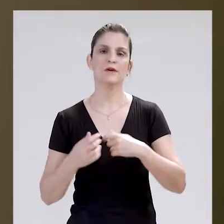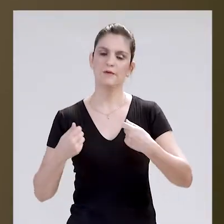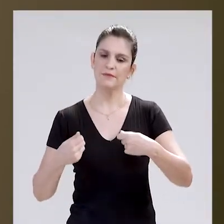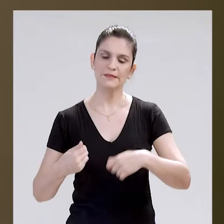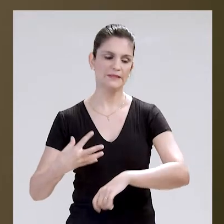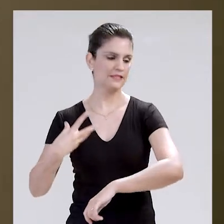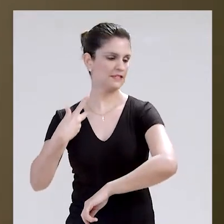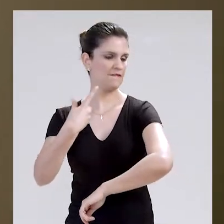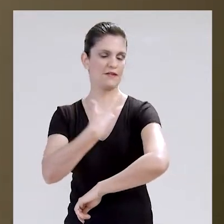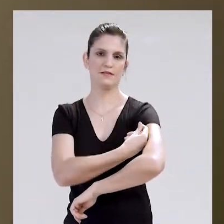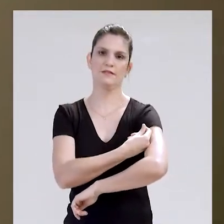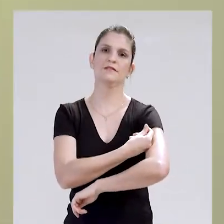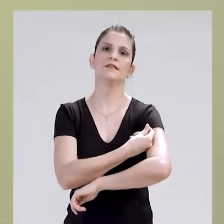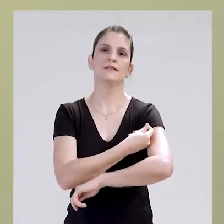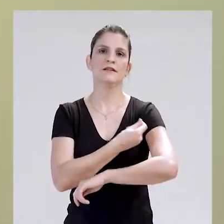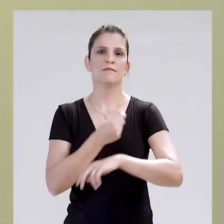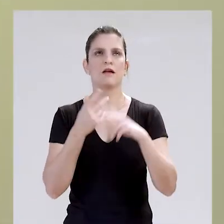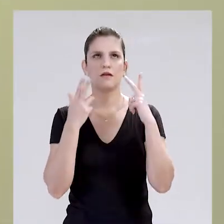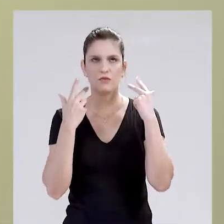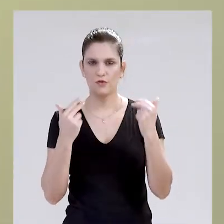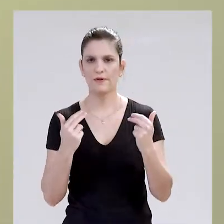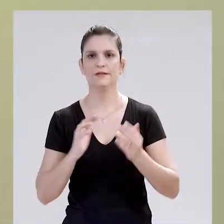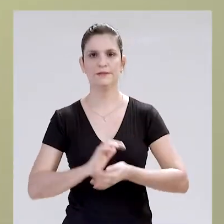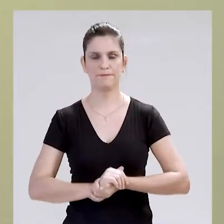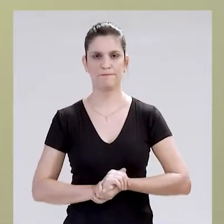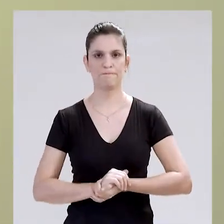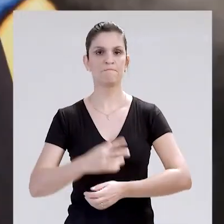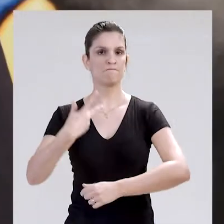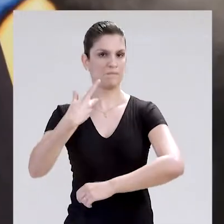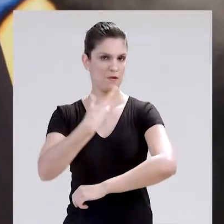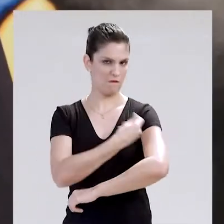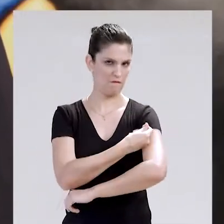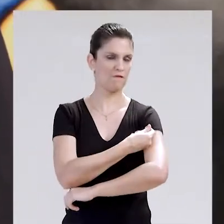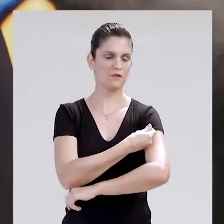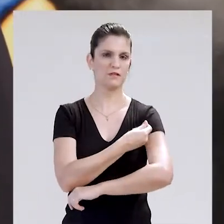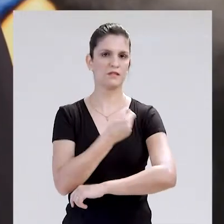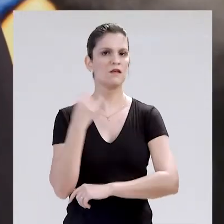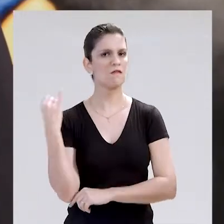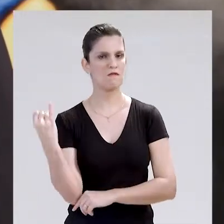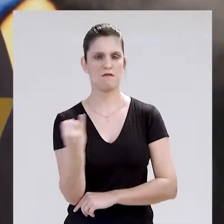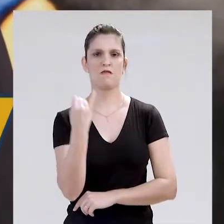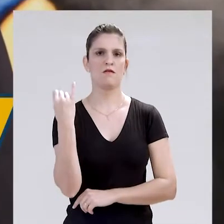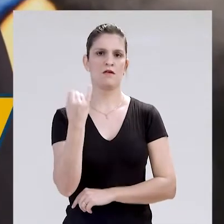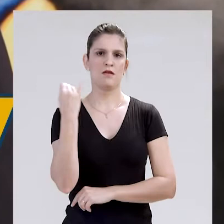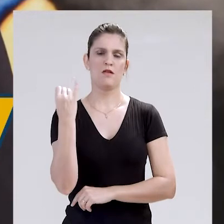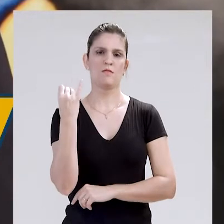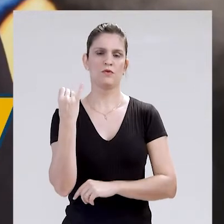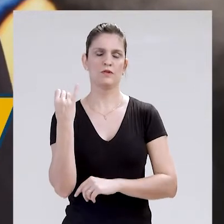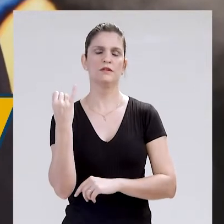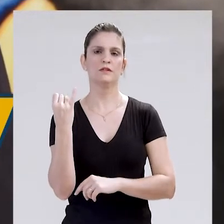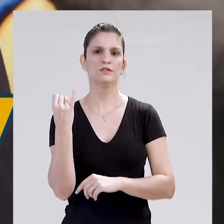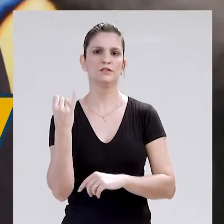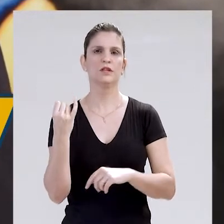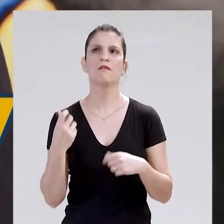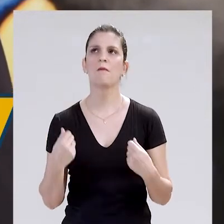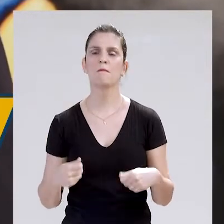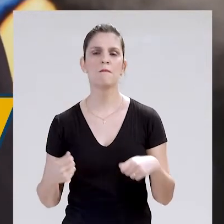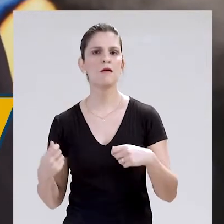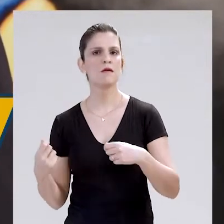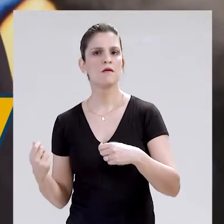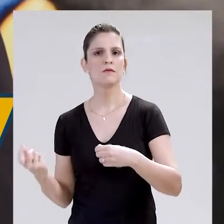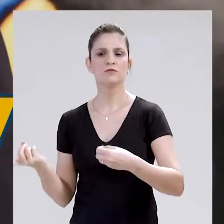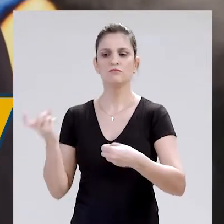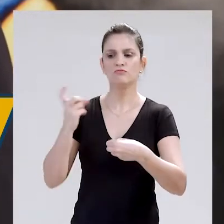e somente com uma vacina para dar tranquilidade à população. A vacina vai ser, provavelmente, uma das situações que